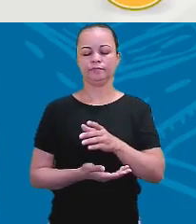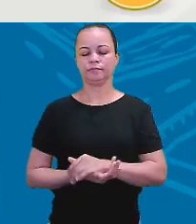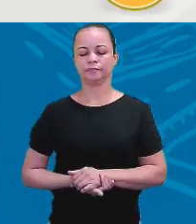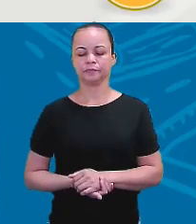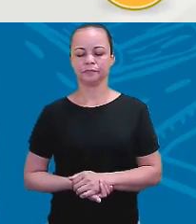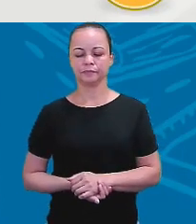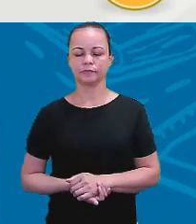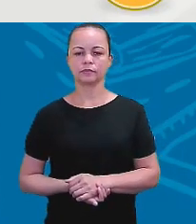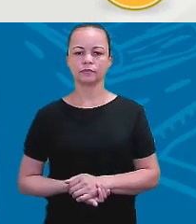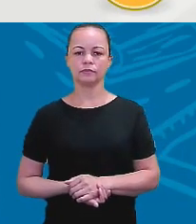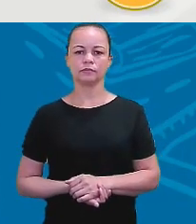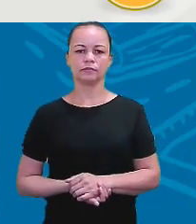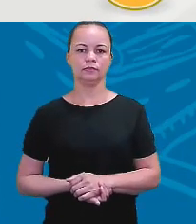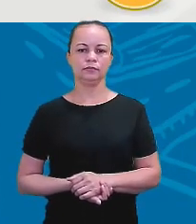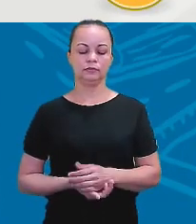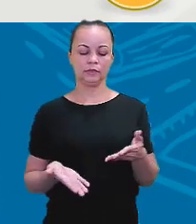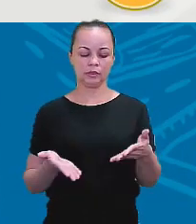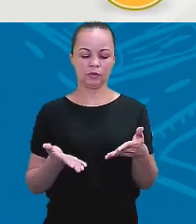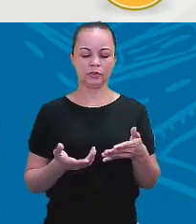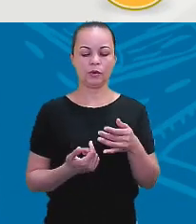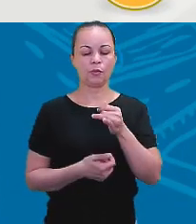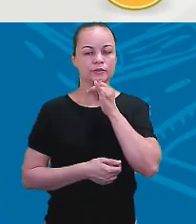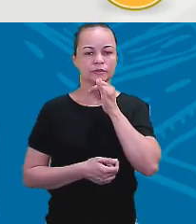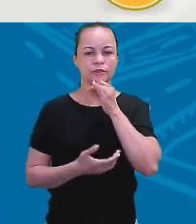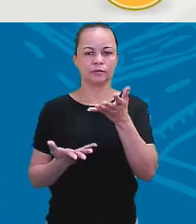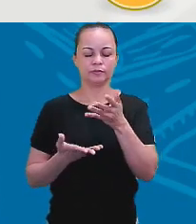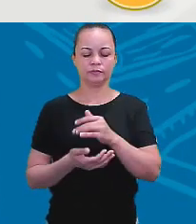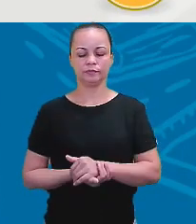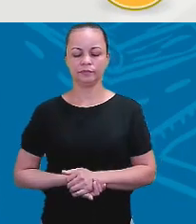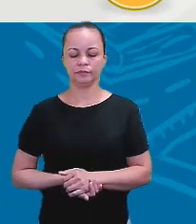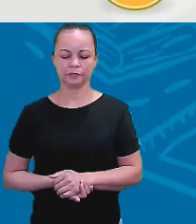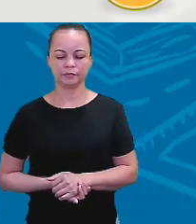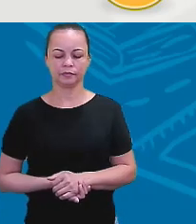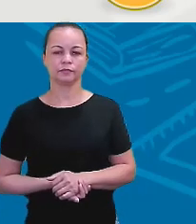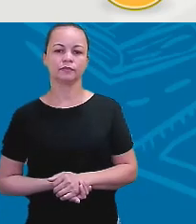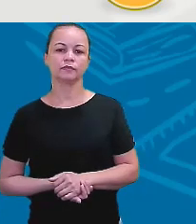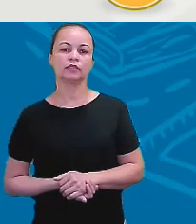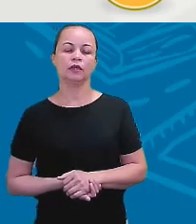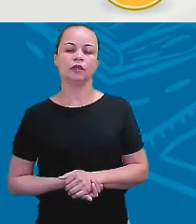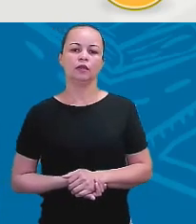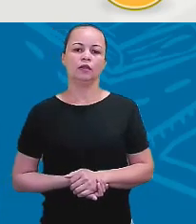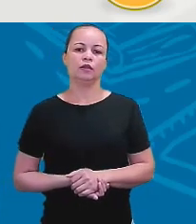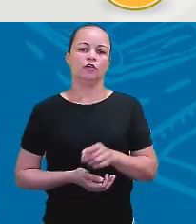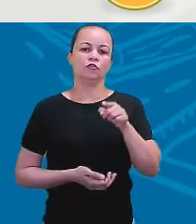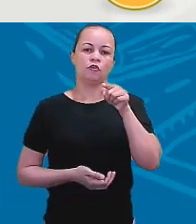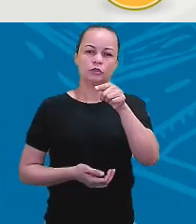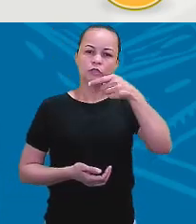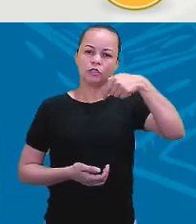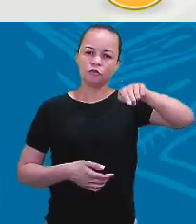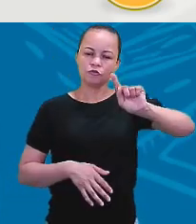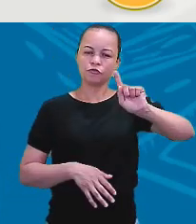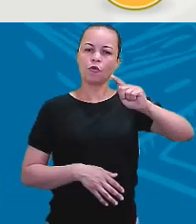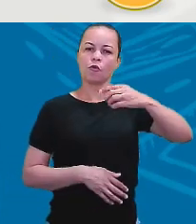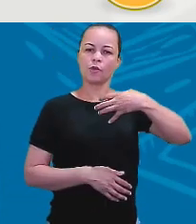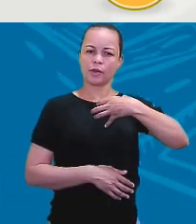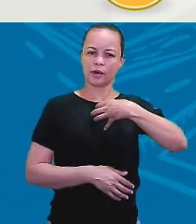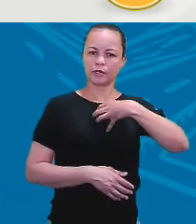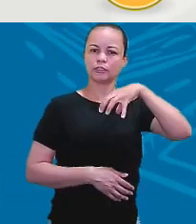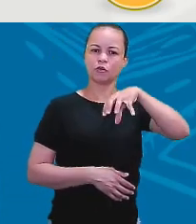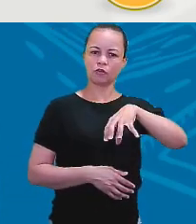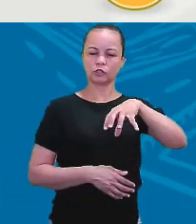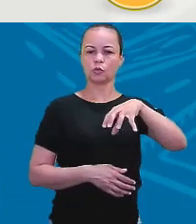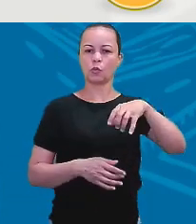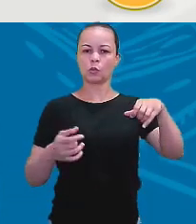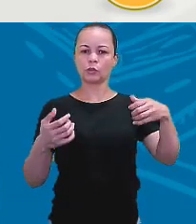quando... Eu tenho aqui um exemplo que diz assim, You went to Salvador last week. Você foi para Salvador a semana passada.